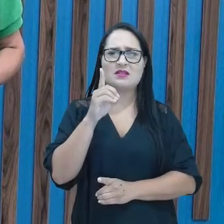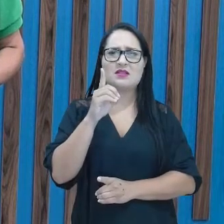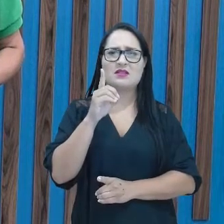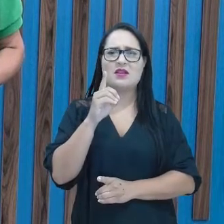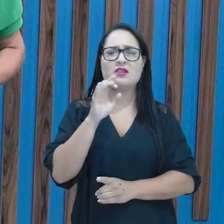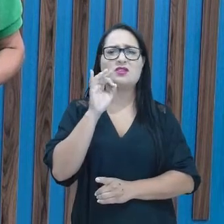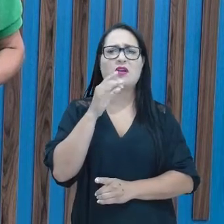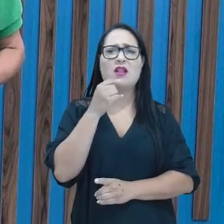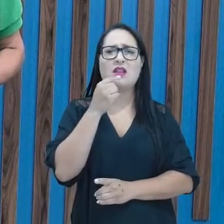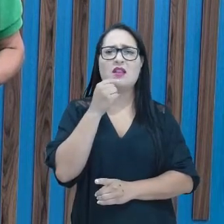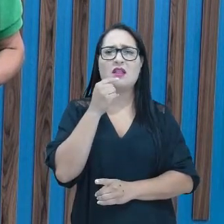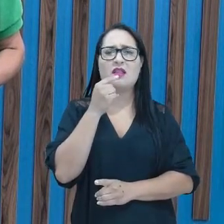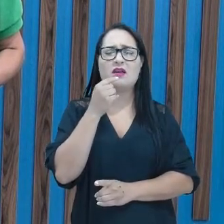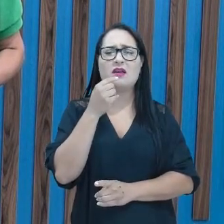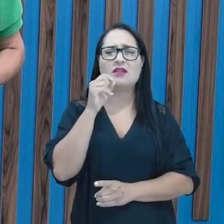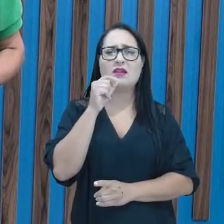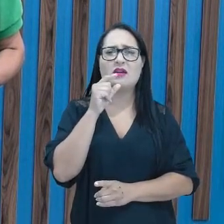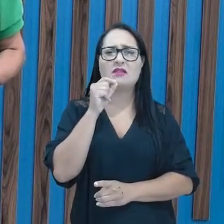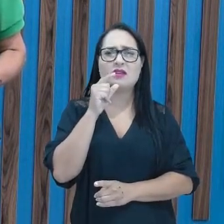Mexe só a língua, ó.